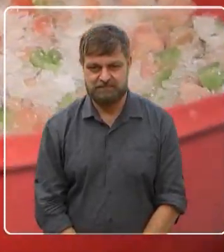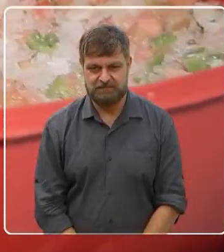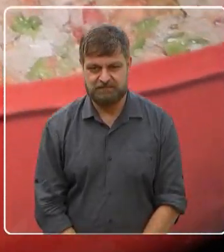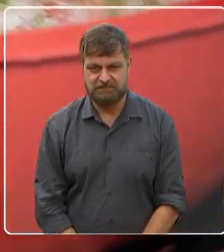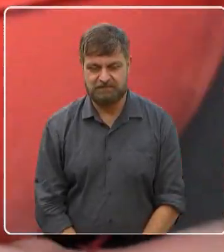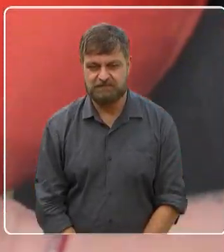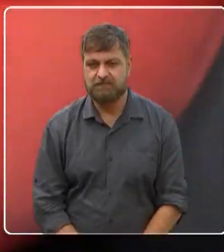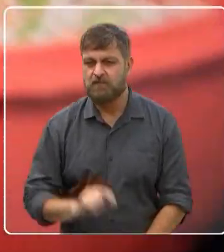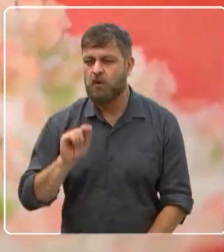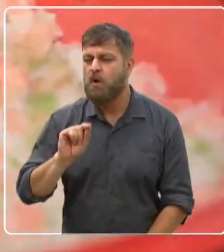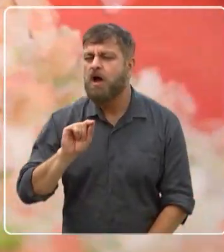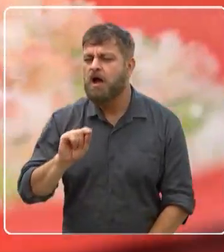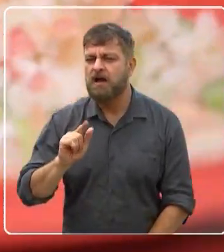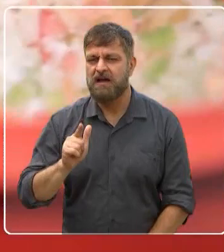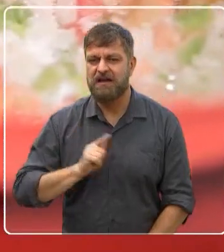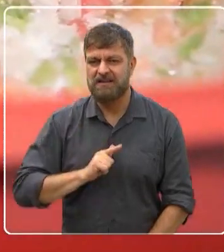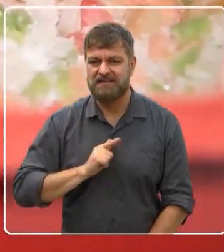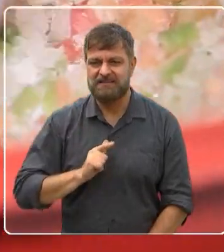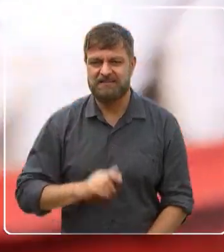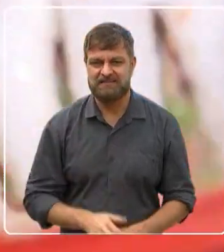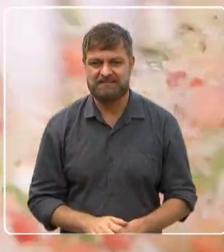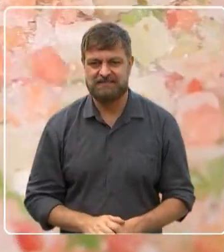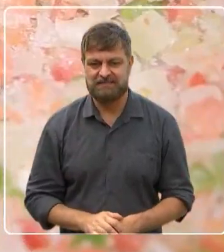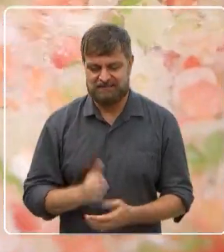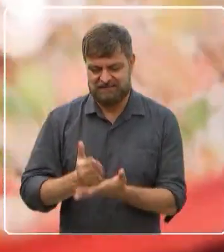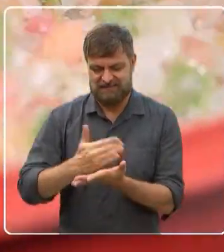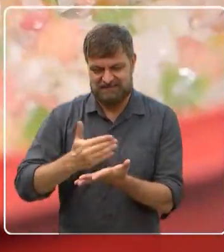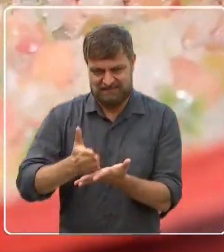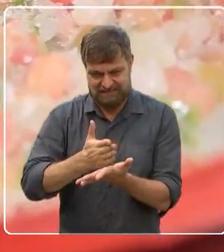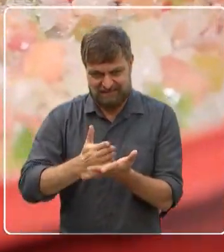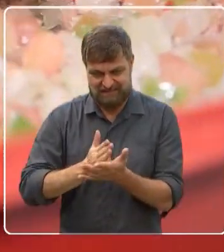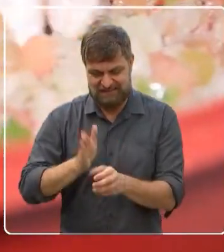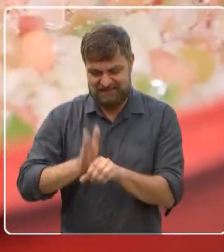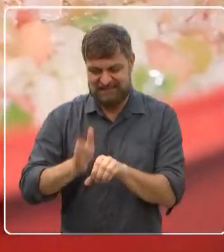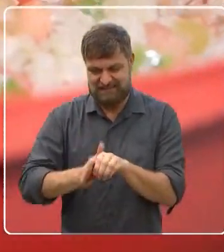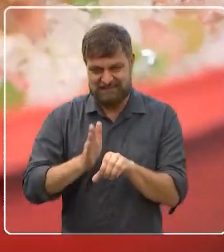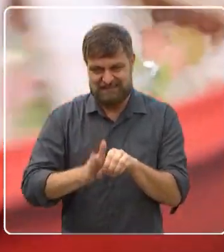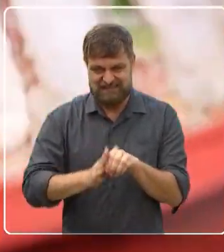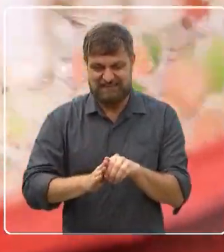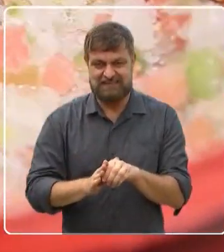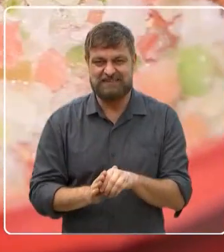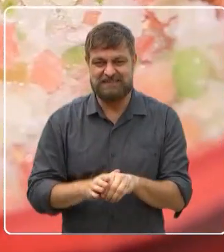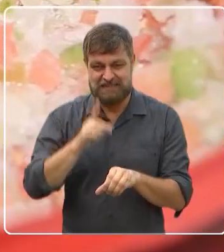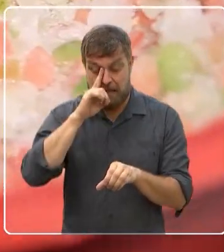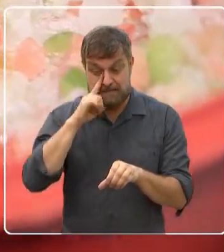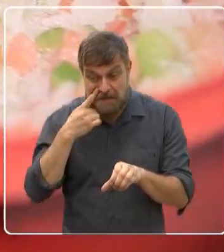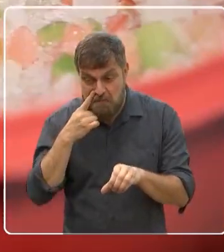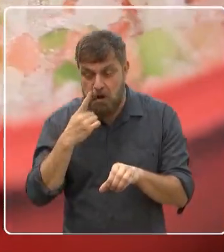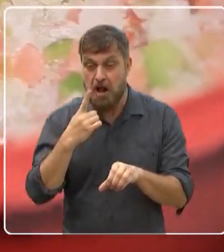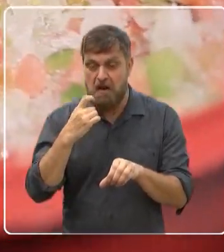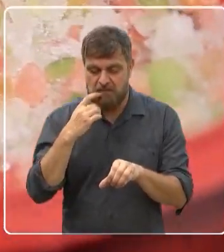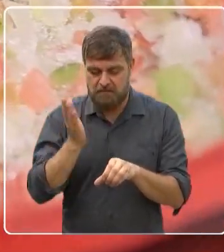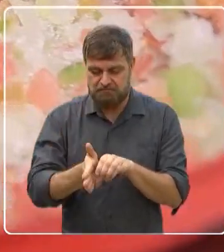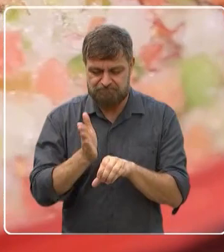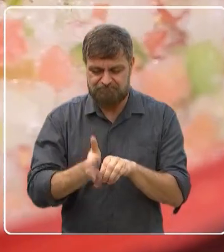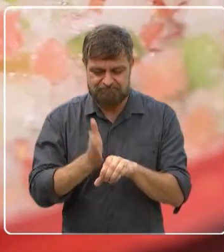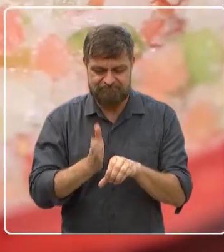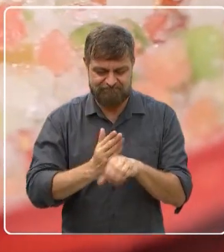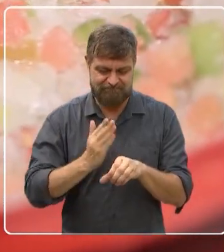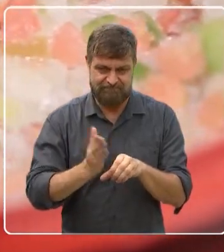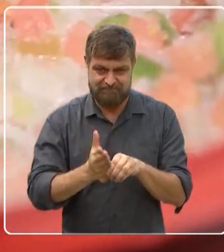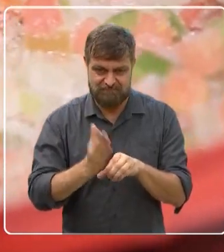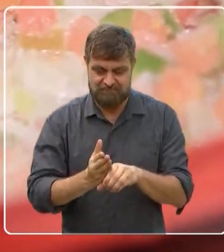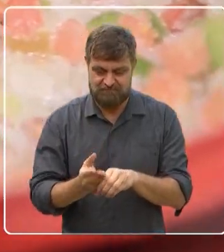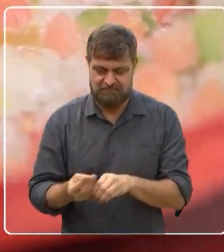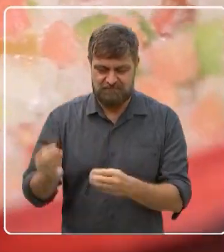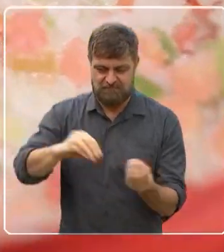O que é isso aí? Isso aqui, ó. É vinagrete? É tipo um vinagrete, né? É a cebola, o tomate e o pimentão. Hum, isso aí você